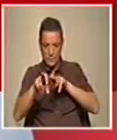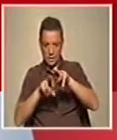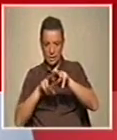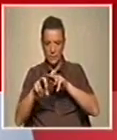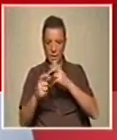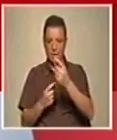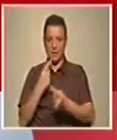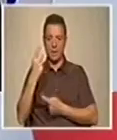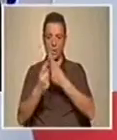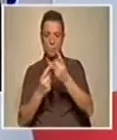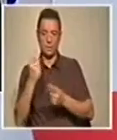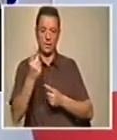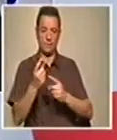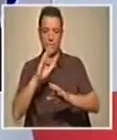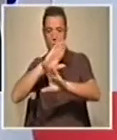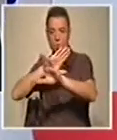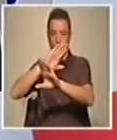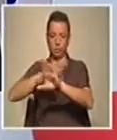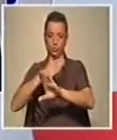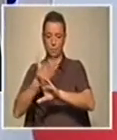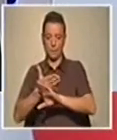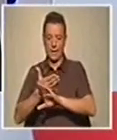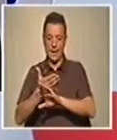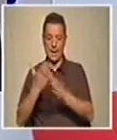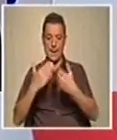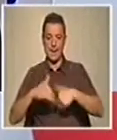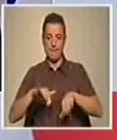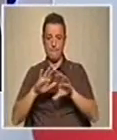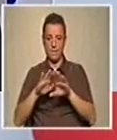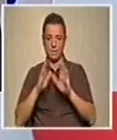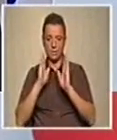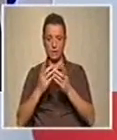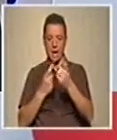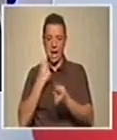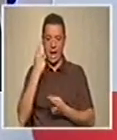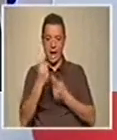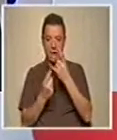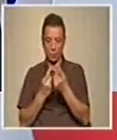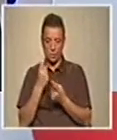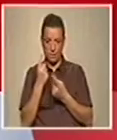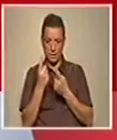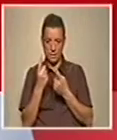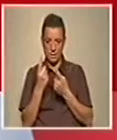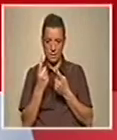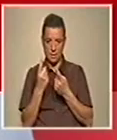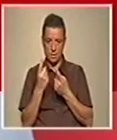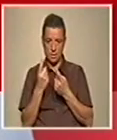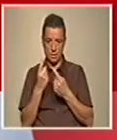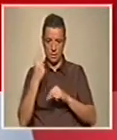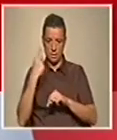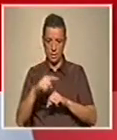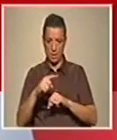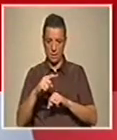circunstâncias, não duplicar também. Não vamos duplicar. não, já não havia duplicação. Existe alguma duplicação nestas universidades. Existem alguns,